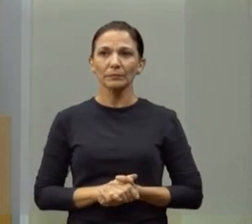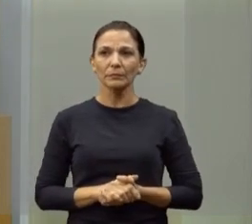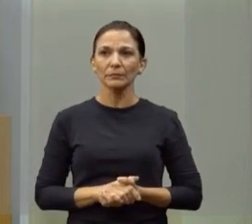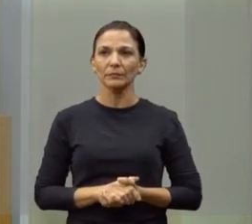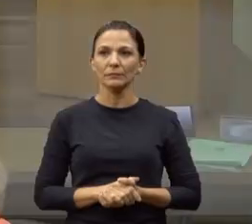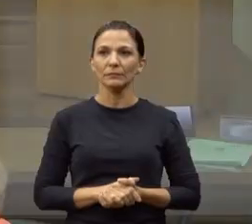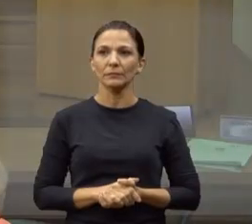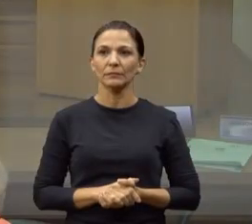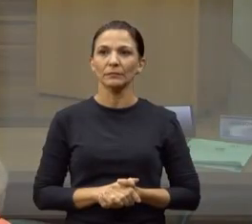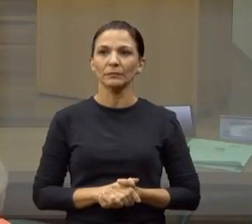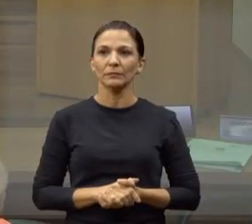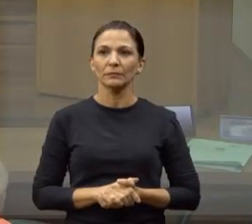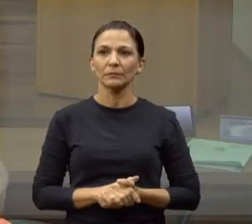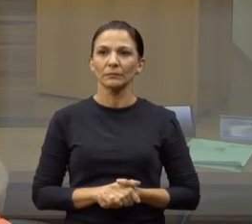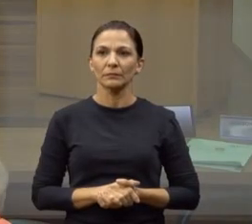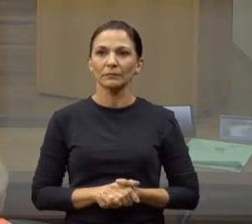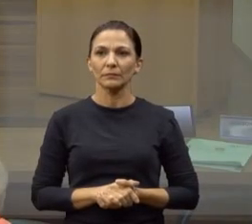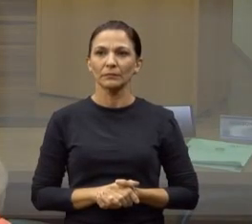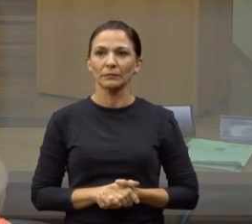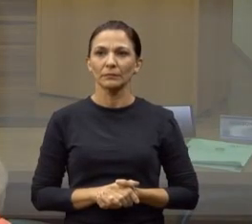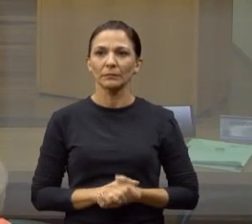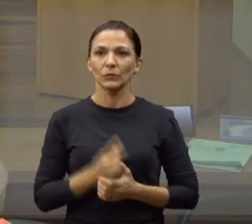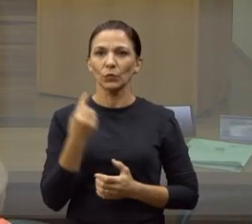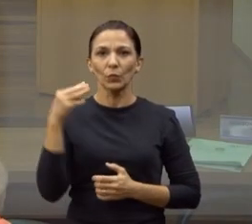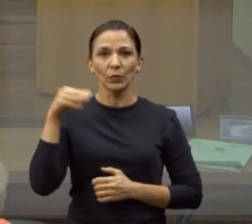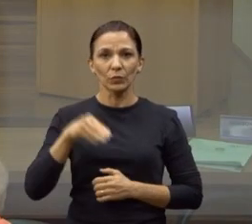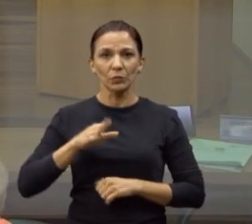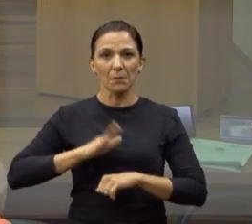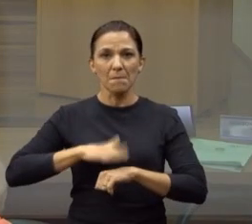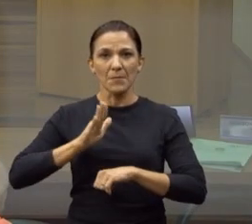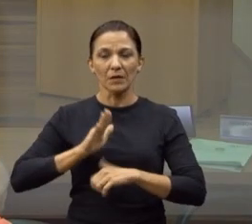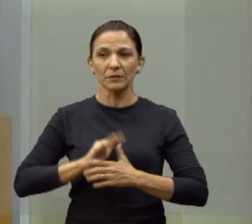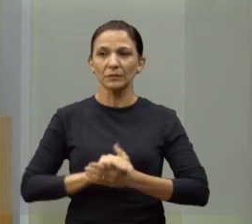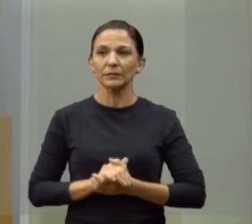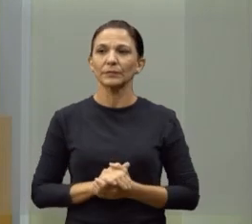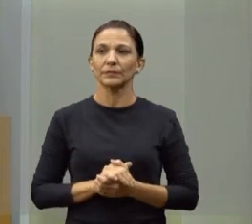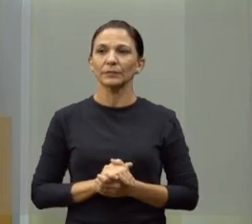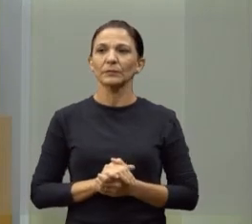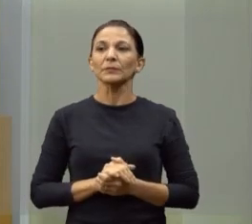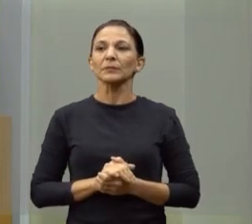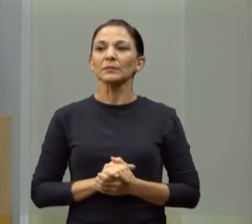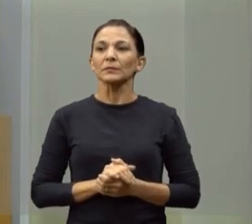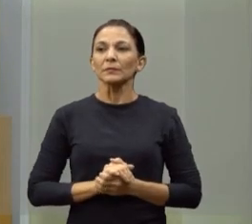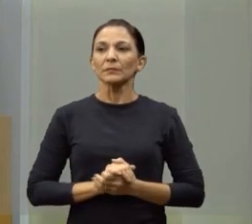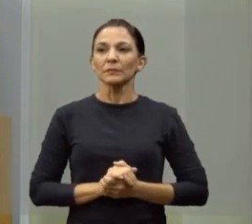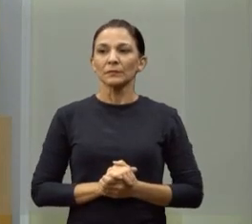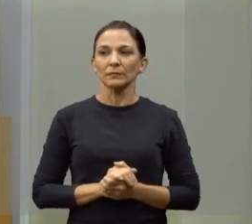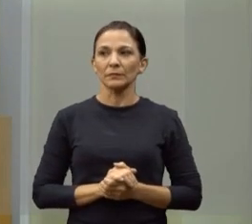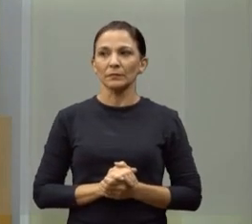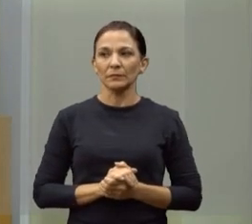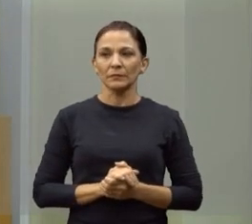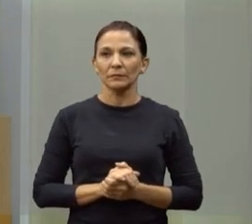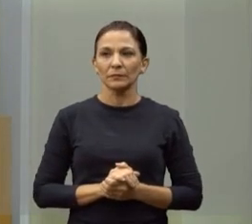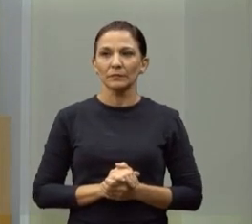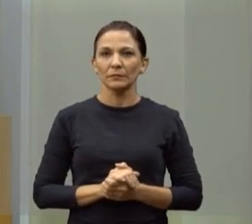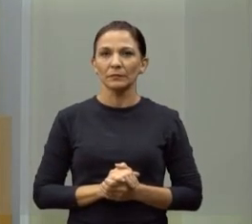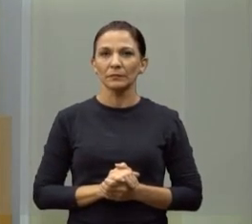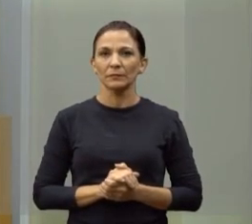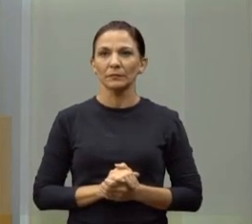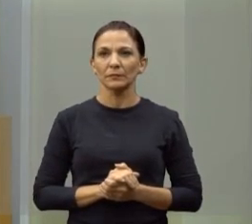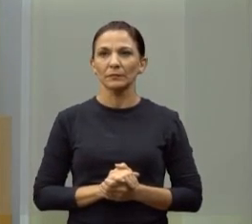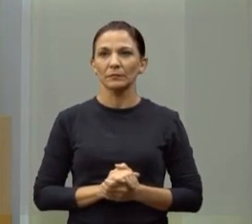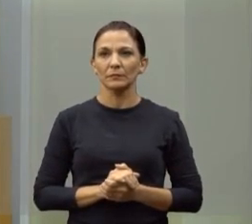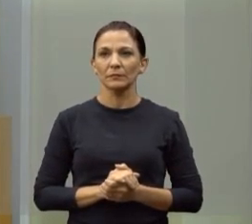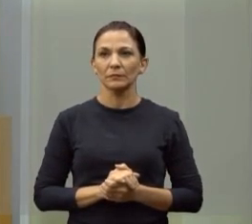Faz sabor. Inclusive, a vereadora vai ter um minuto a mais. Obrigada, presidente. Mas, só para fazer esse adendo do